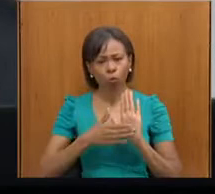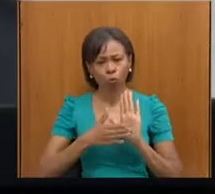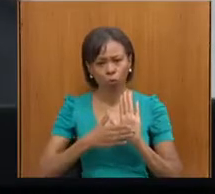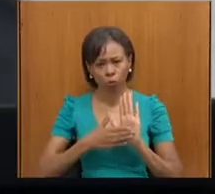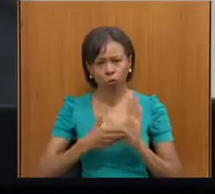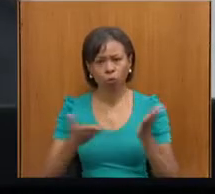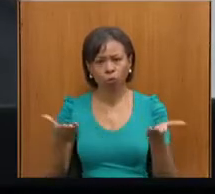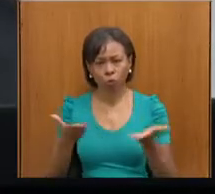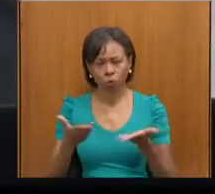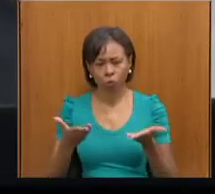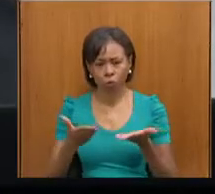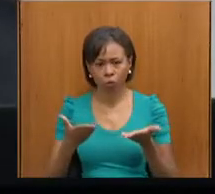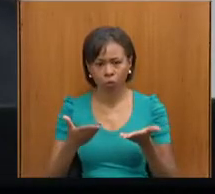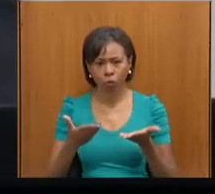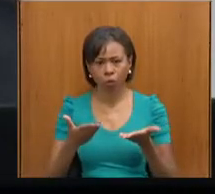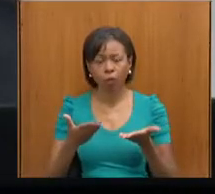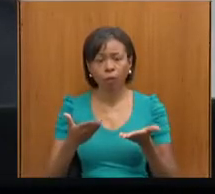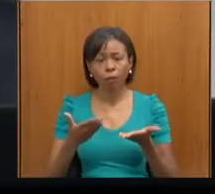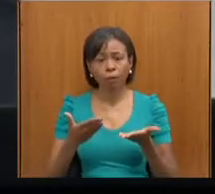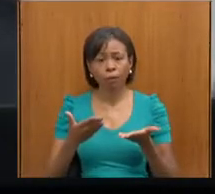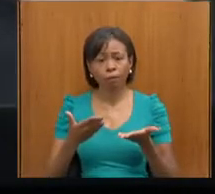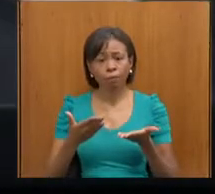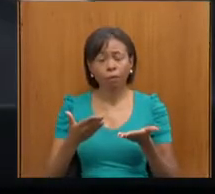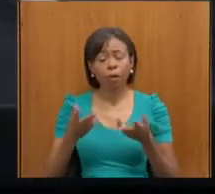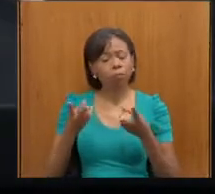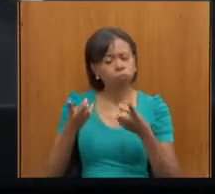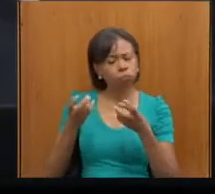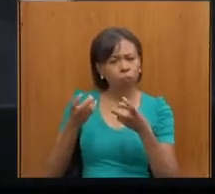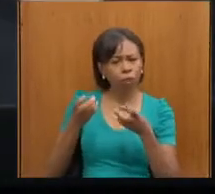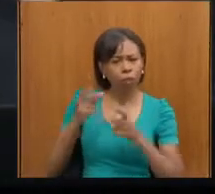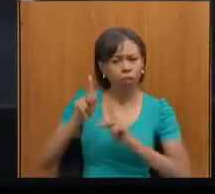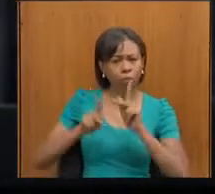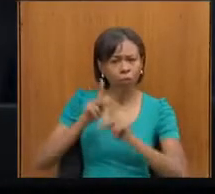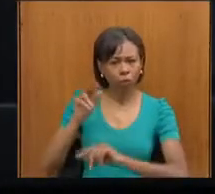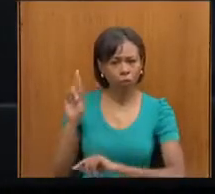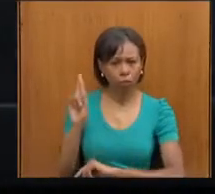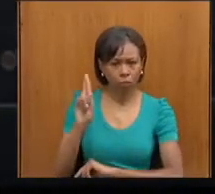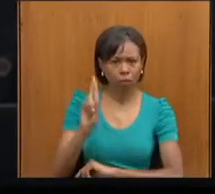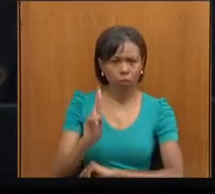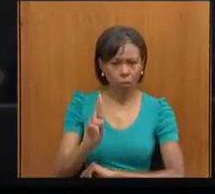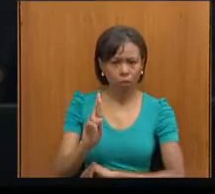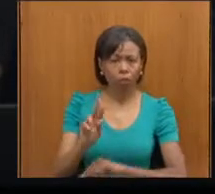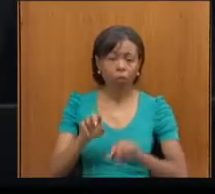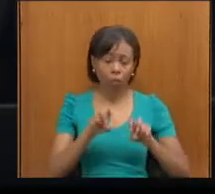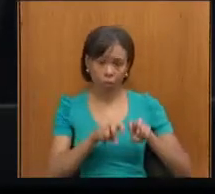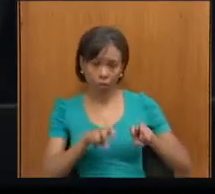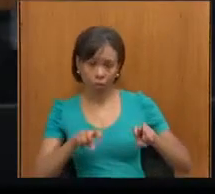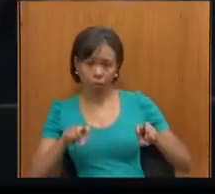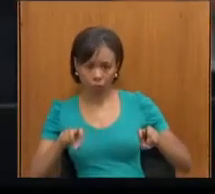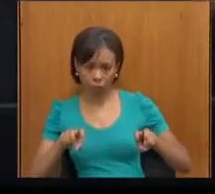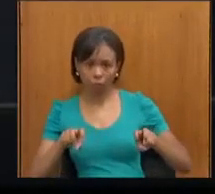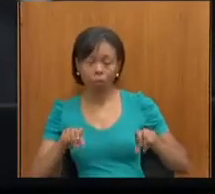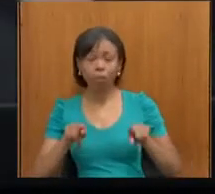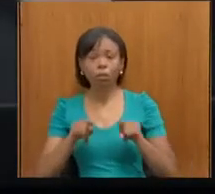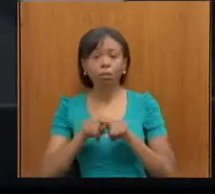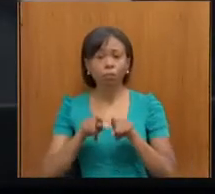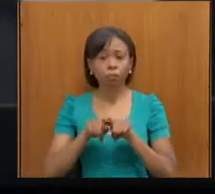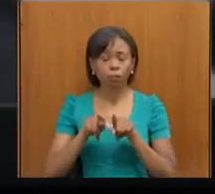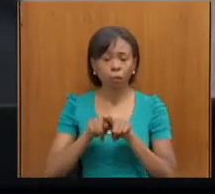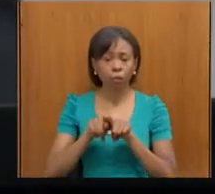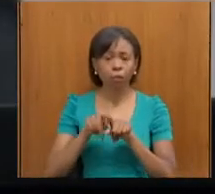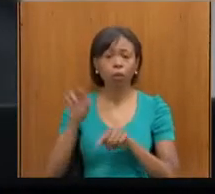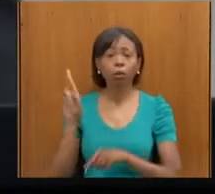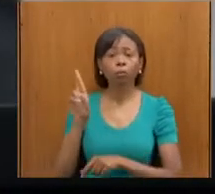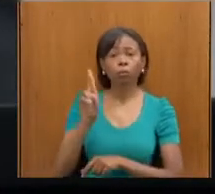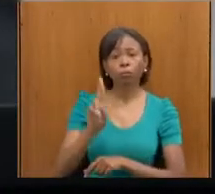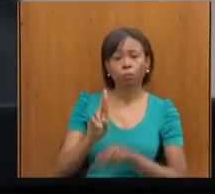ouvir os representantes, tanto aqueles que estão aqui compondo a mesa conosco, mas também aqueles que